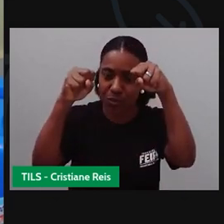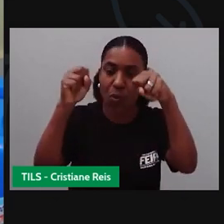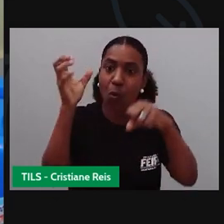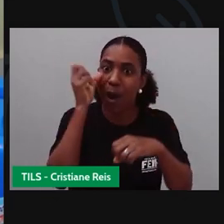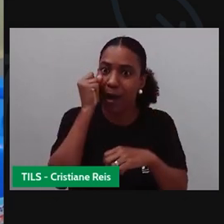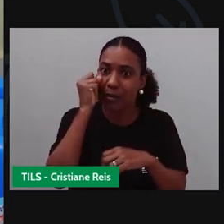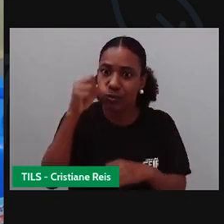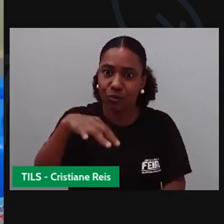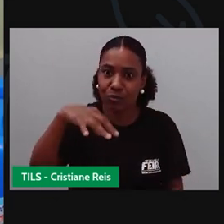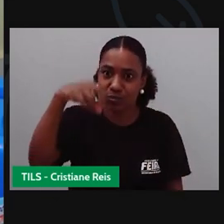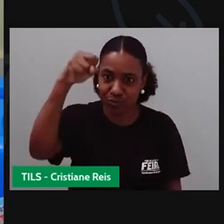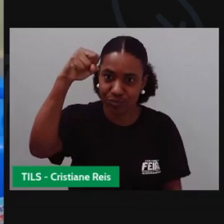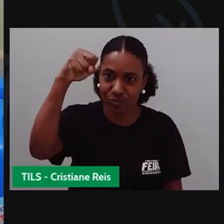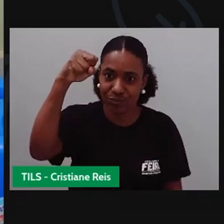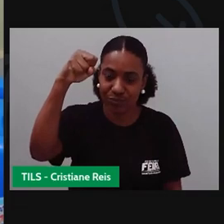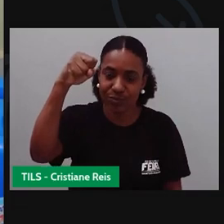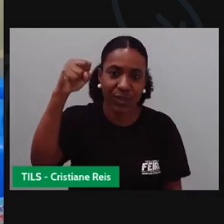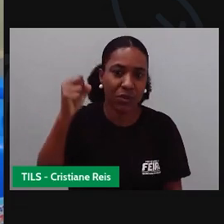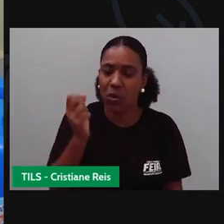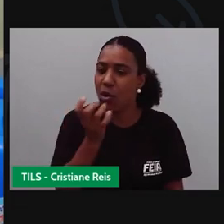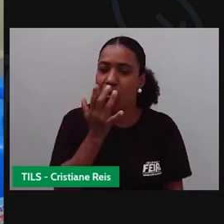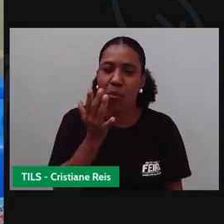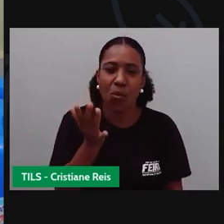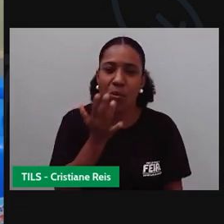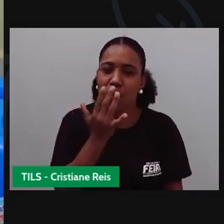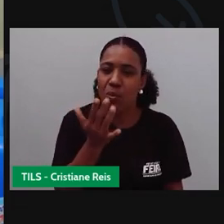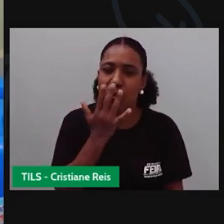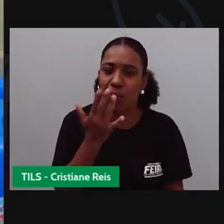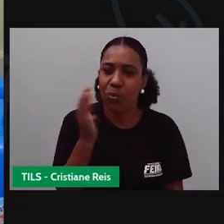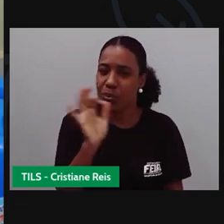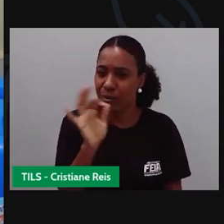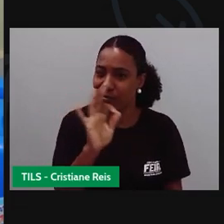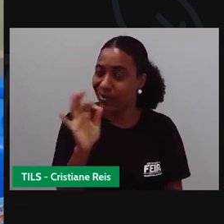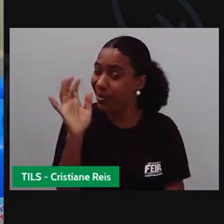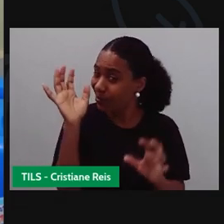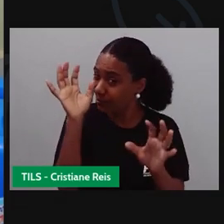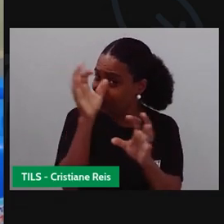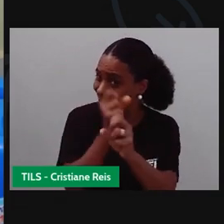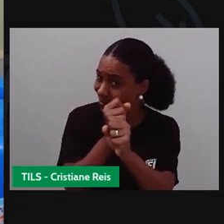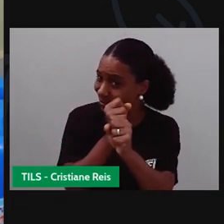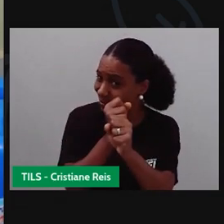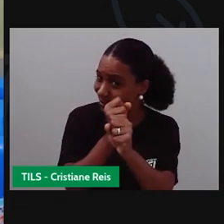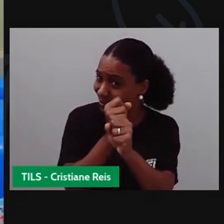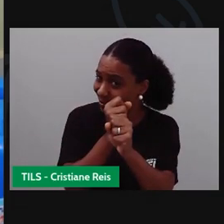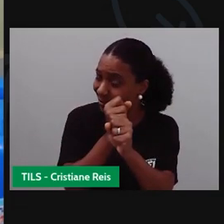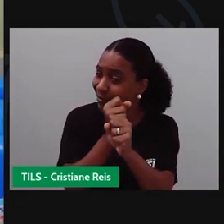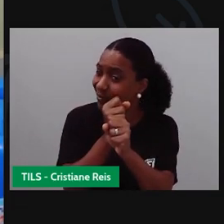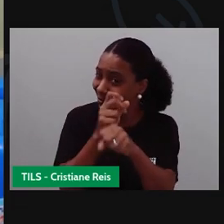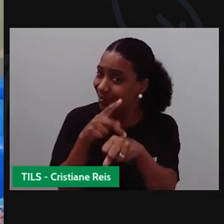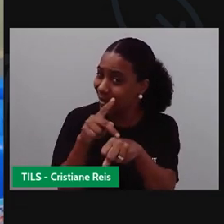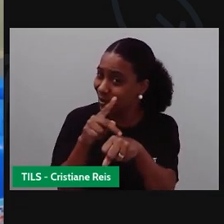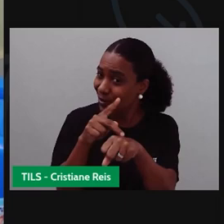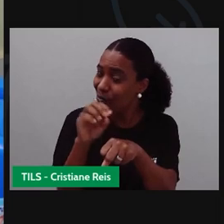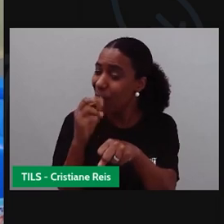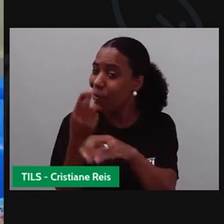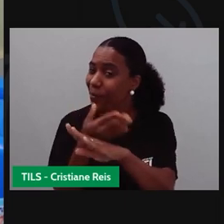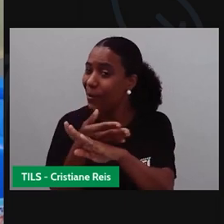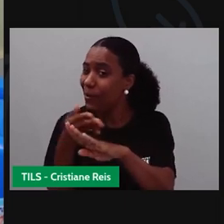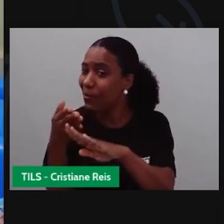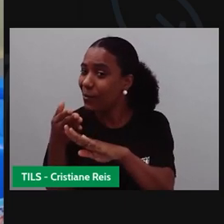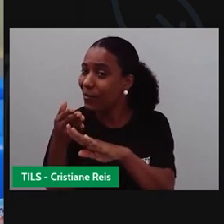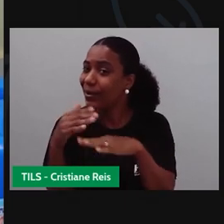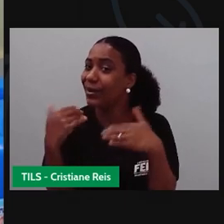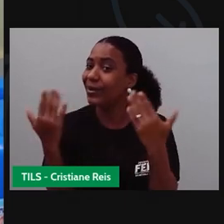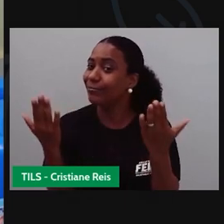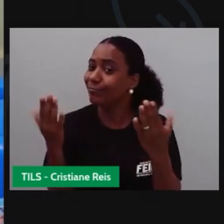vocês. Quando você não ver cor alguma, fica branco ou fica preto? E aí, e esse desafio? E aí, pra Vânia?